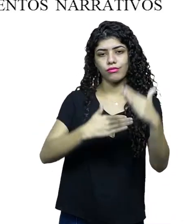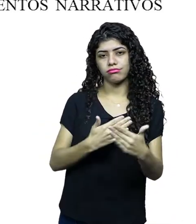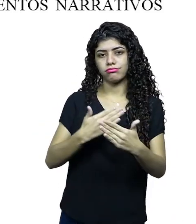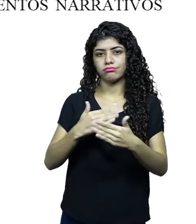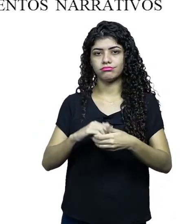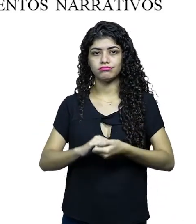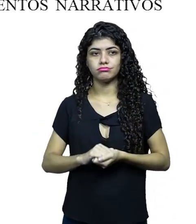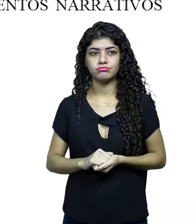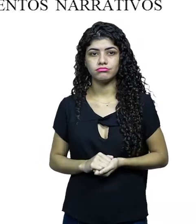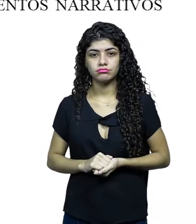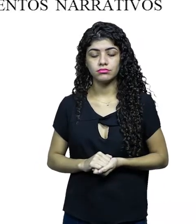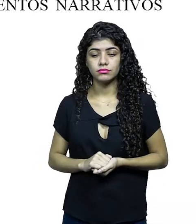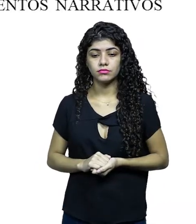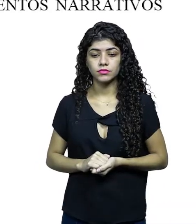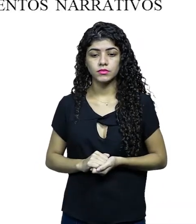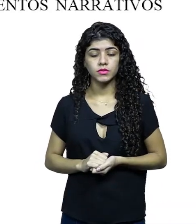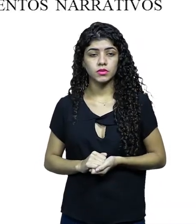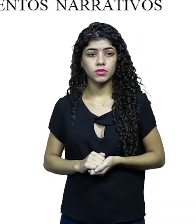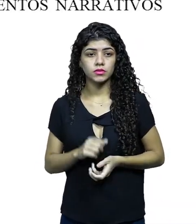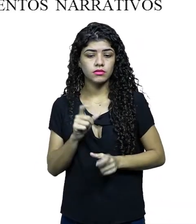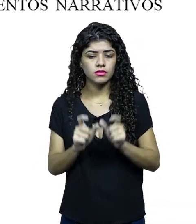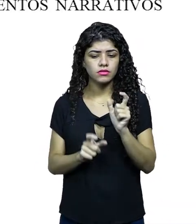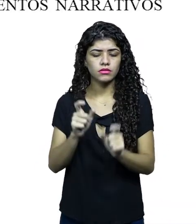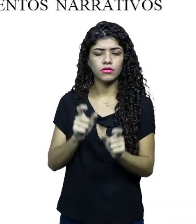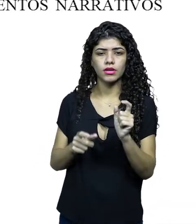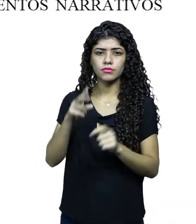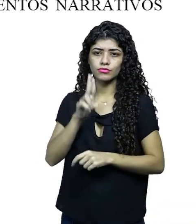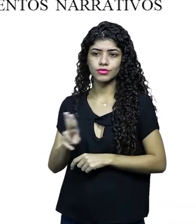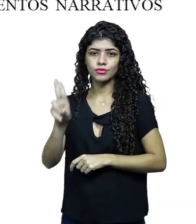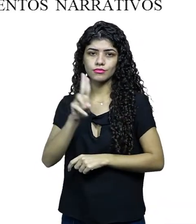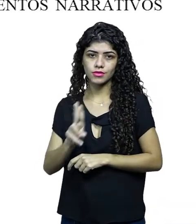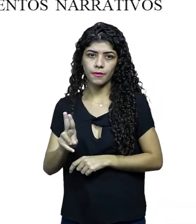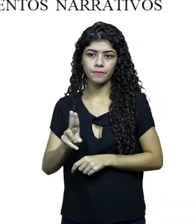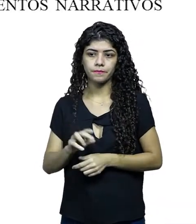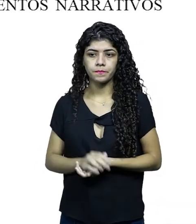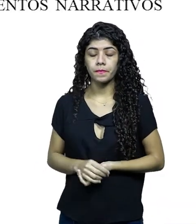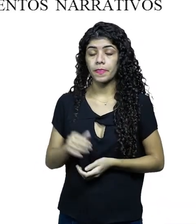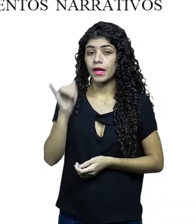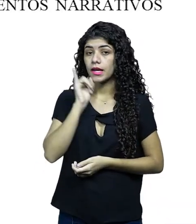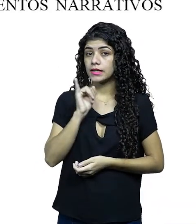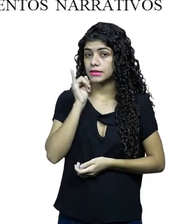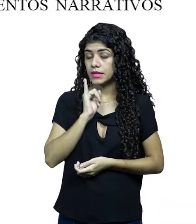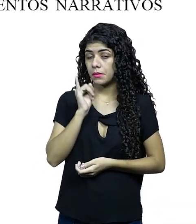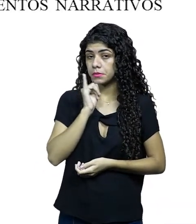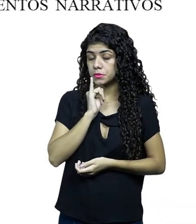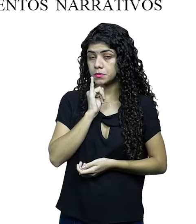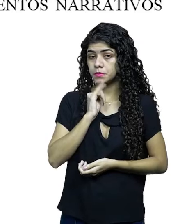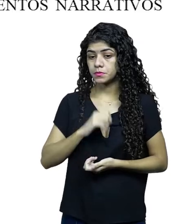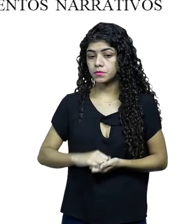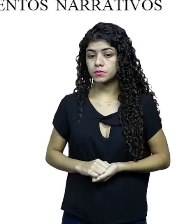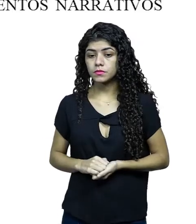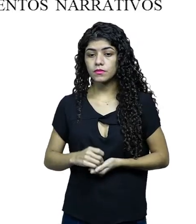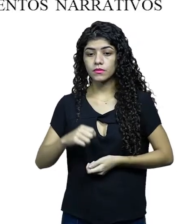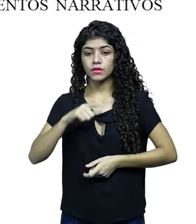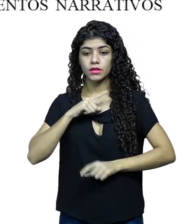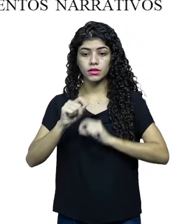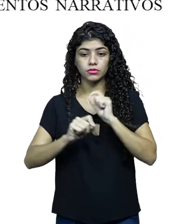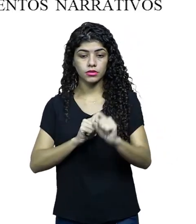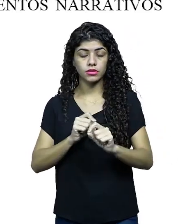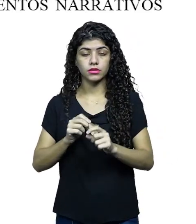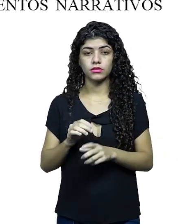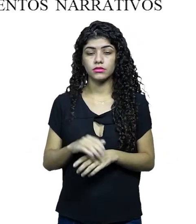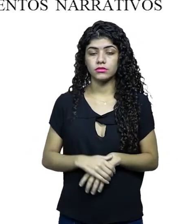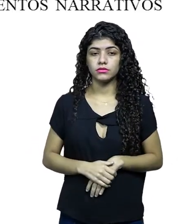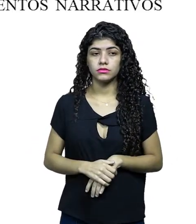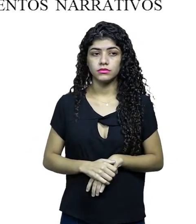os seus procedimentos narrativos definidos para você usar nessa obra. Por exemplo, vão ter